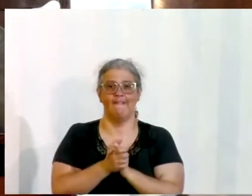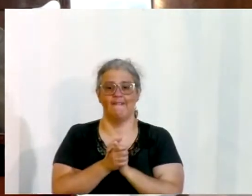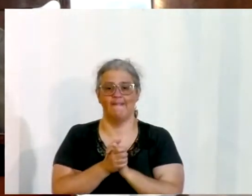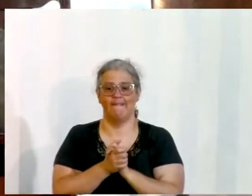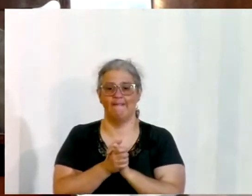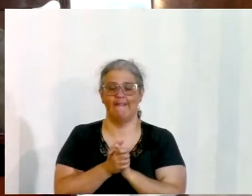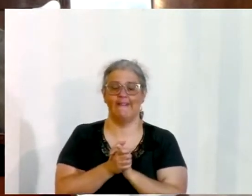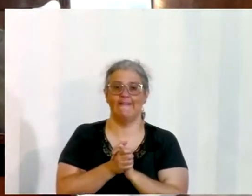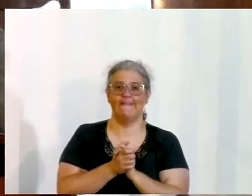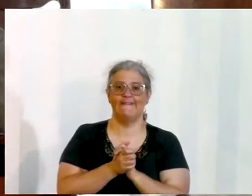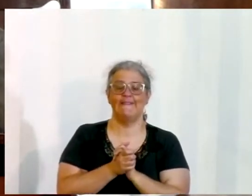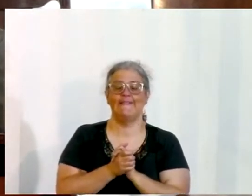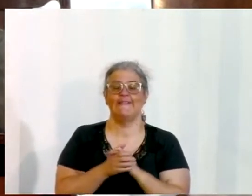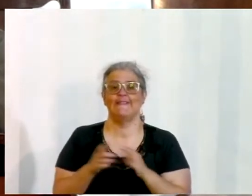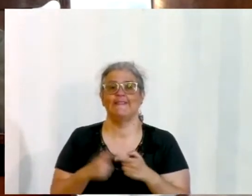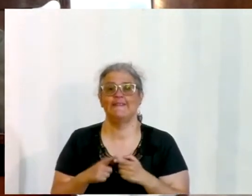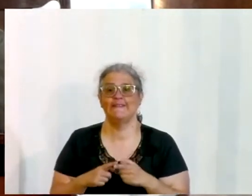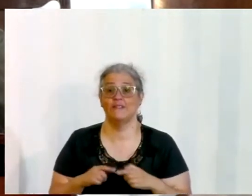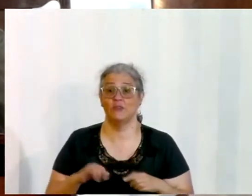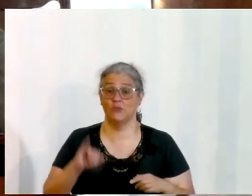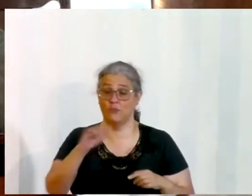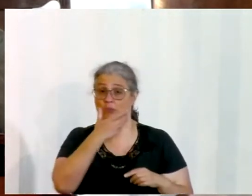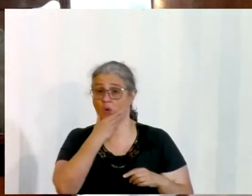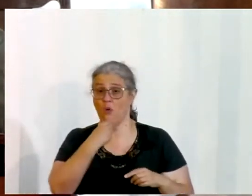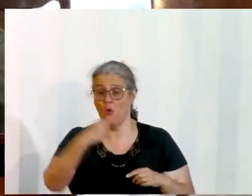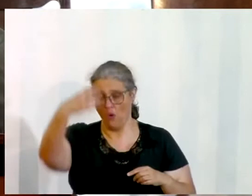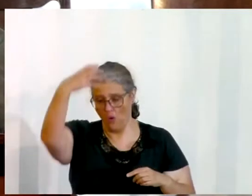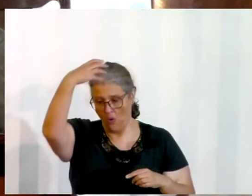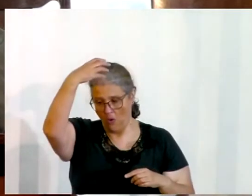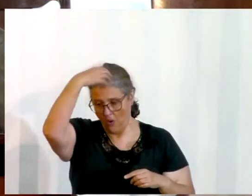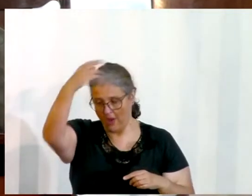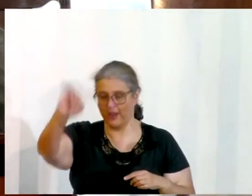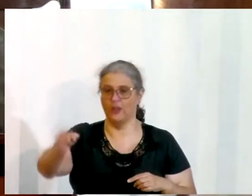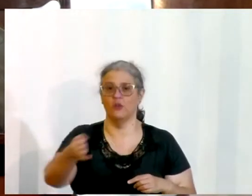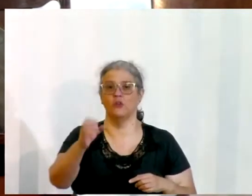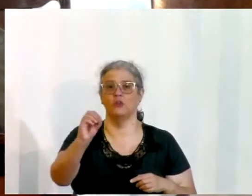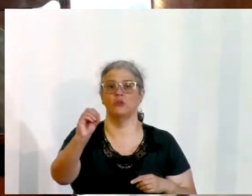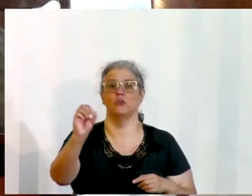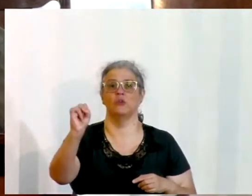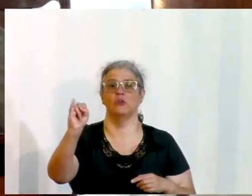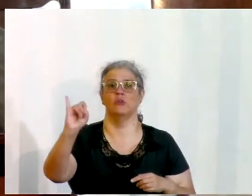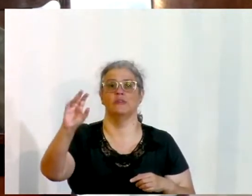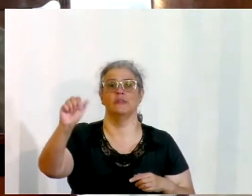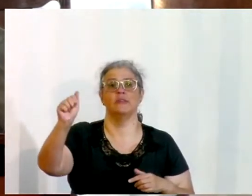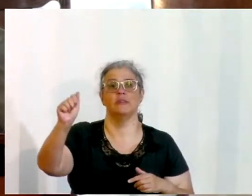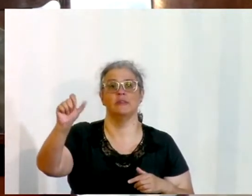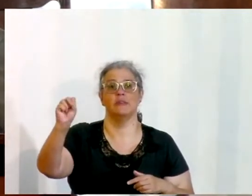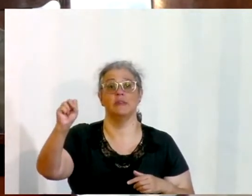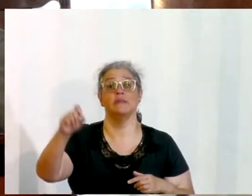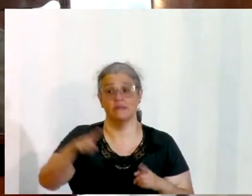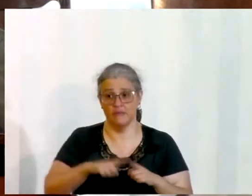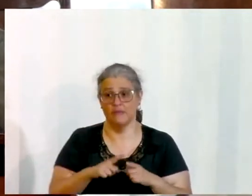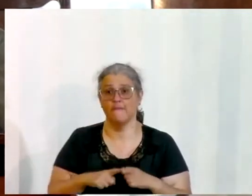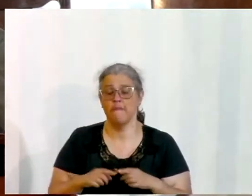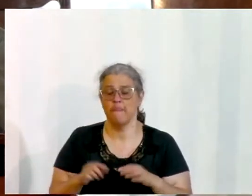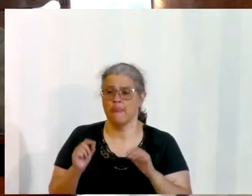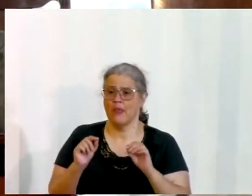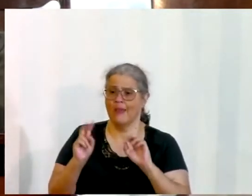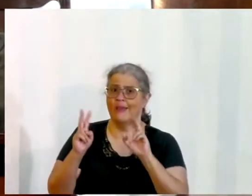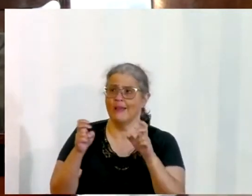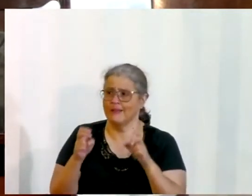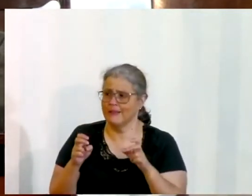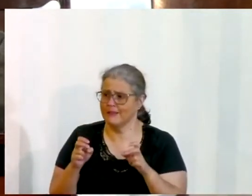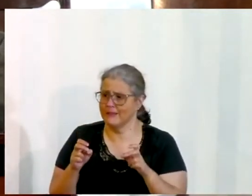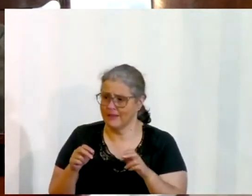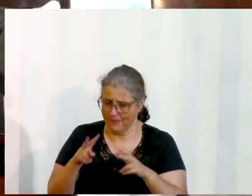lê o texto lá do rei Josias, quando o rei Josias manda consultar, profetiza a Ulda, explica a palavra e lê, eles também perceberam que eles tinham que celebrar a